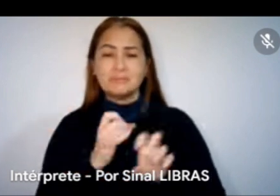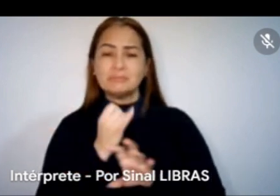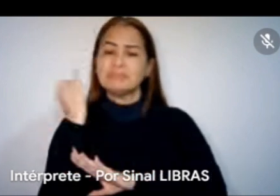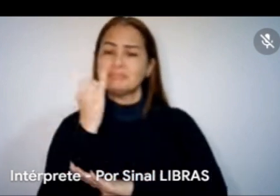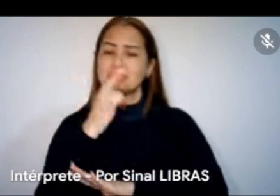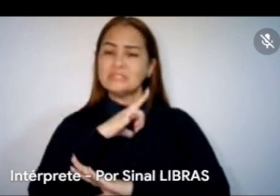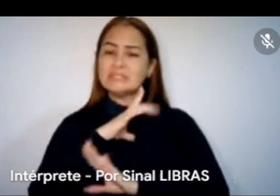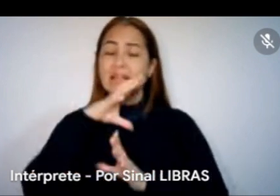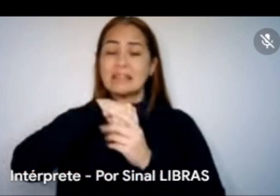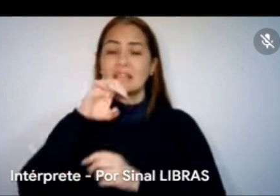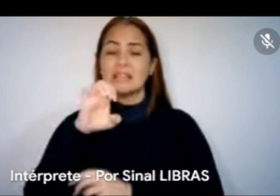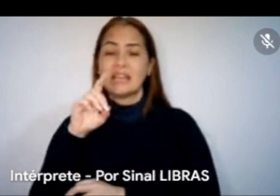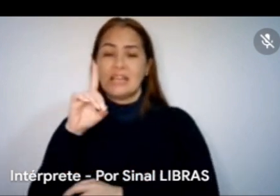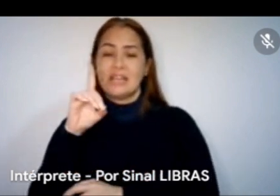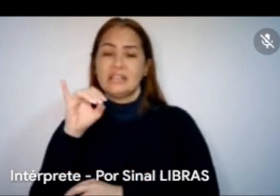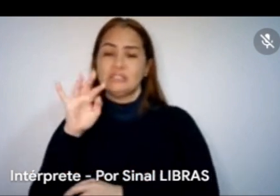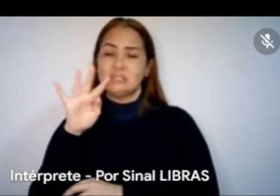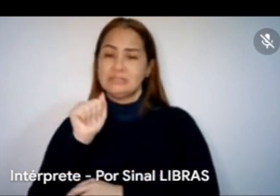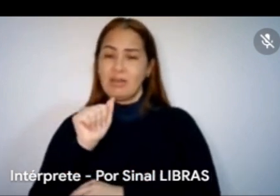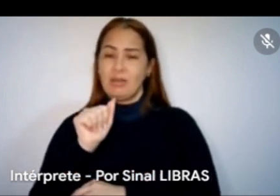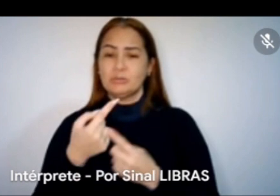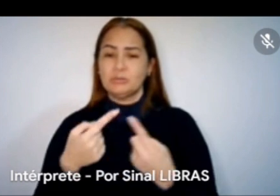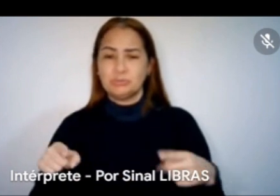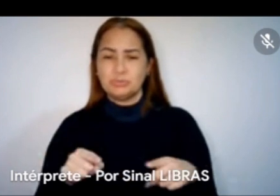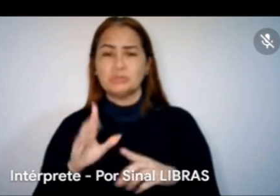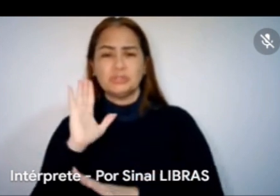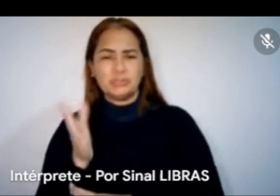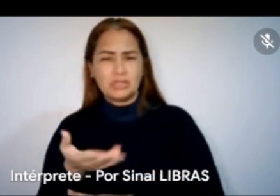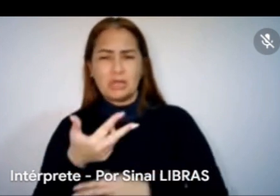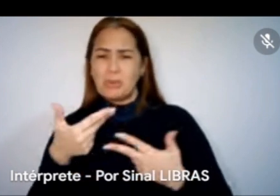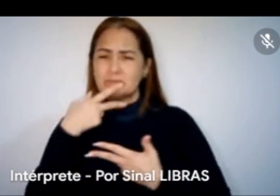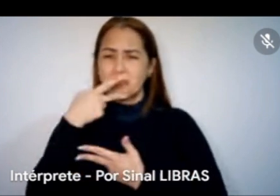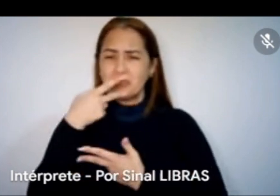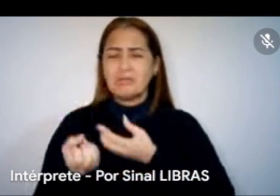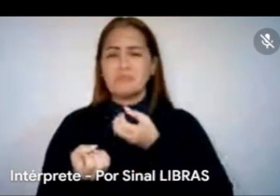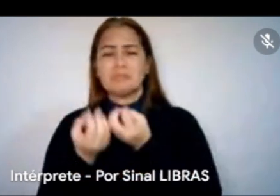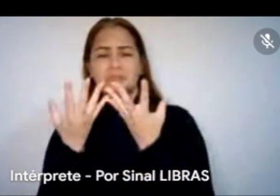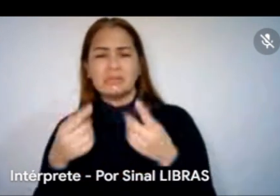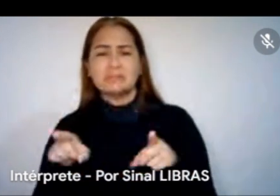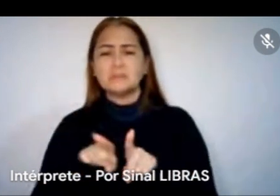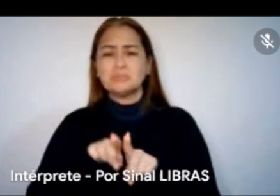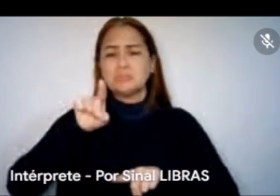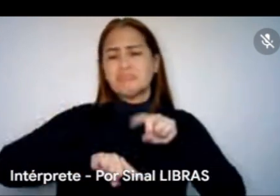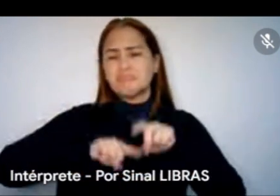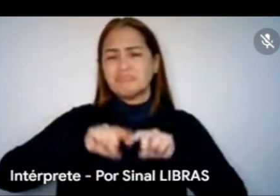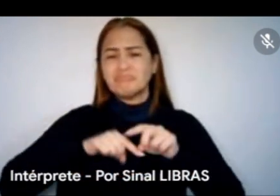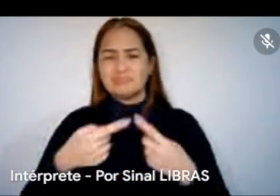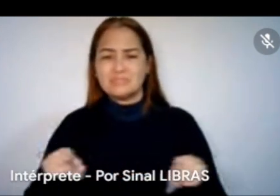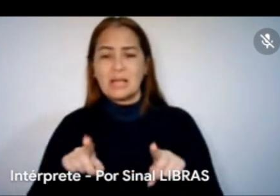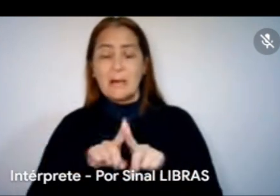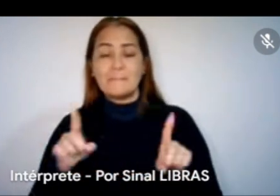os que já existem, como eu citei, né? Para finalizar aqui, festivais, registros audiovisuais, formação, mas também pensando nessa divisão da produção